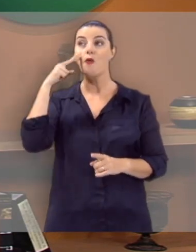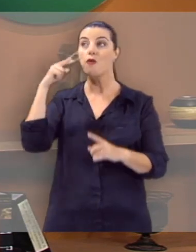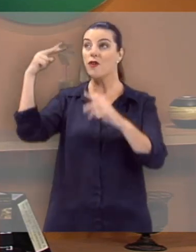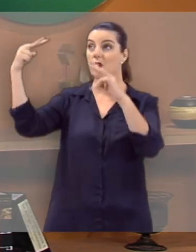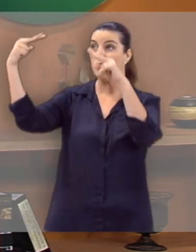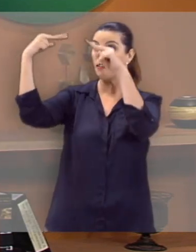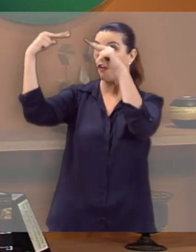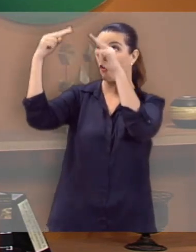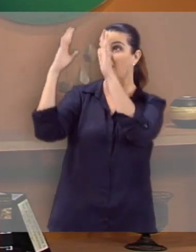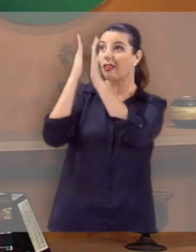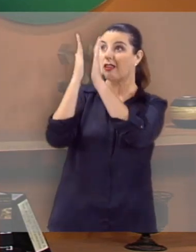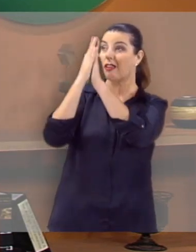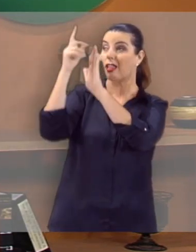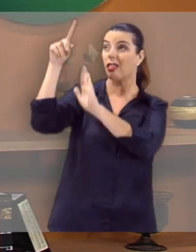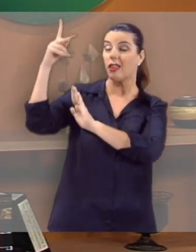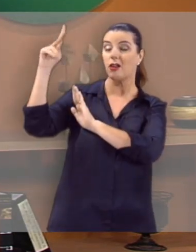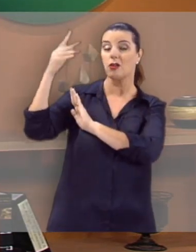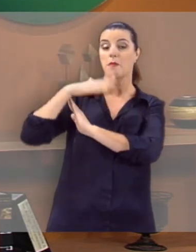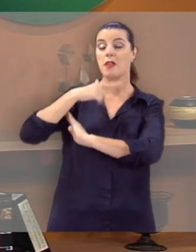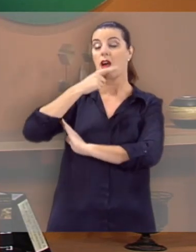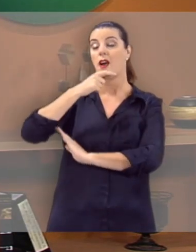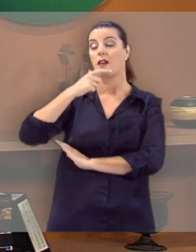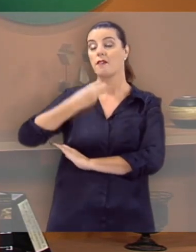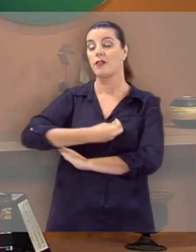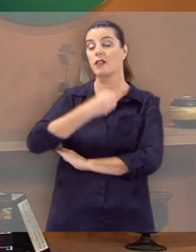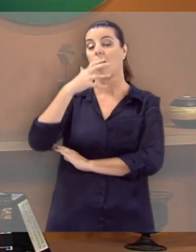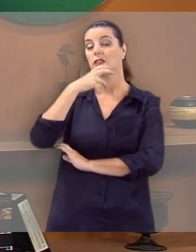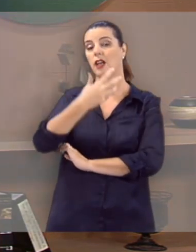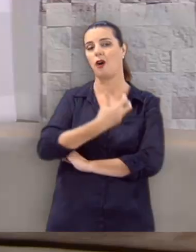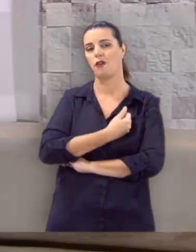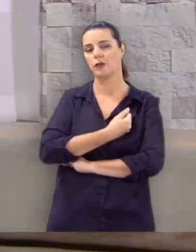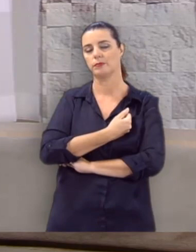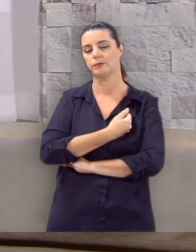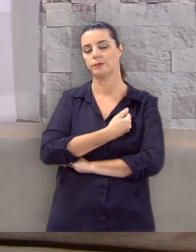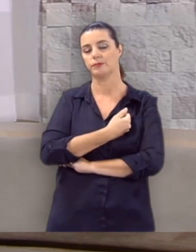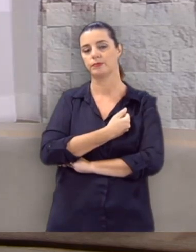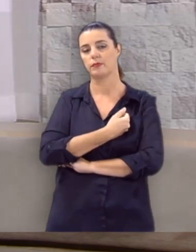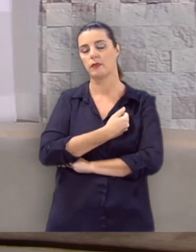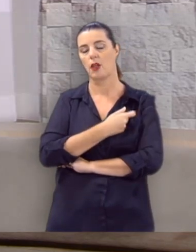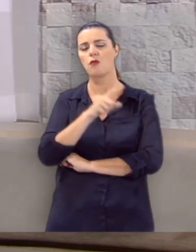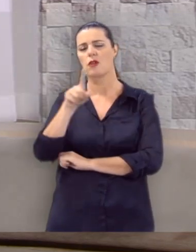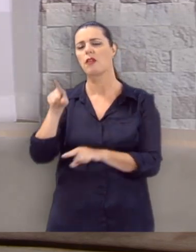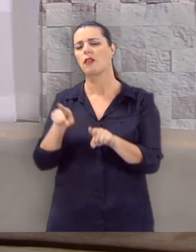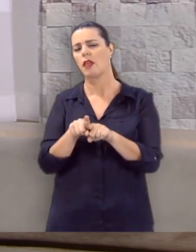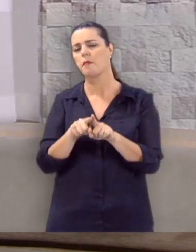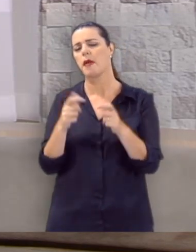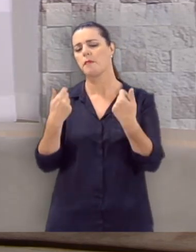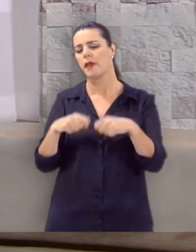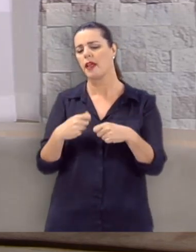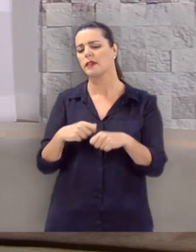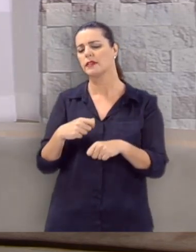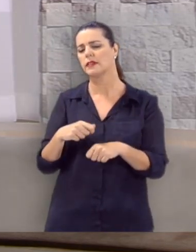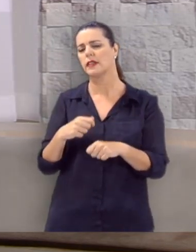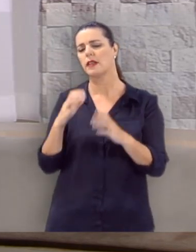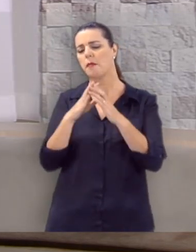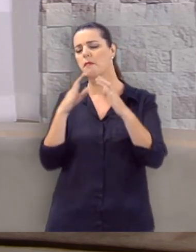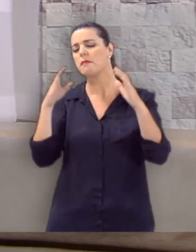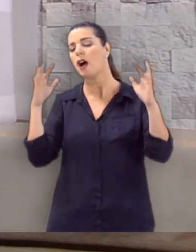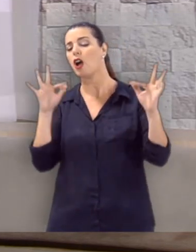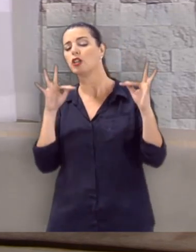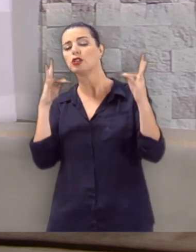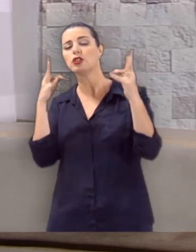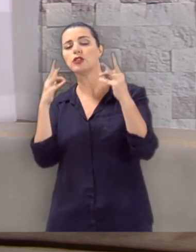face e a minha vida foi salva. Você está também, certamente, precisando desta